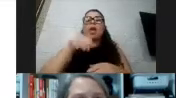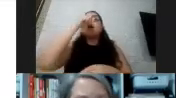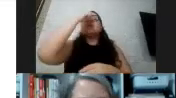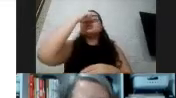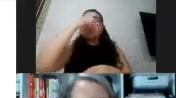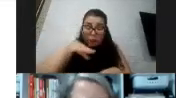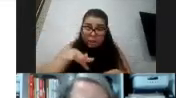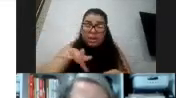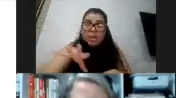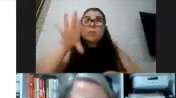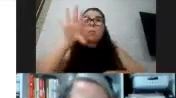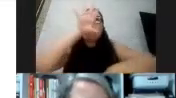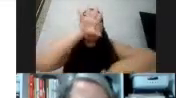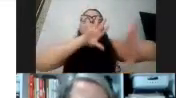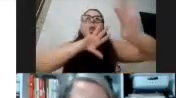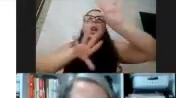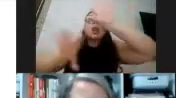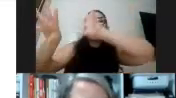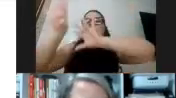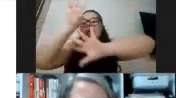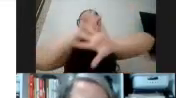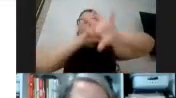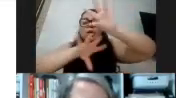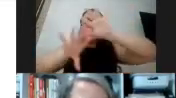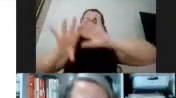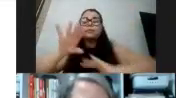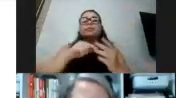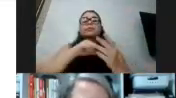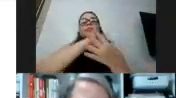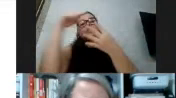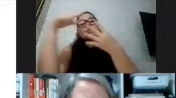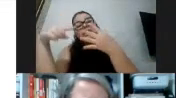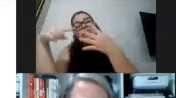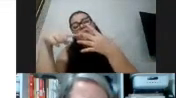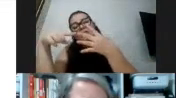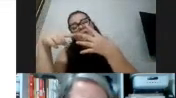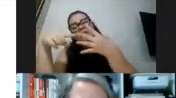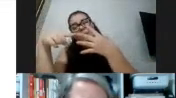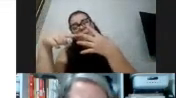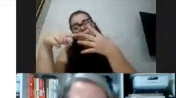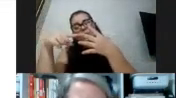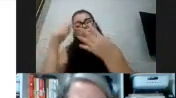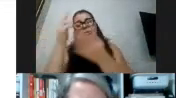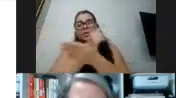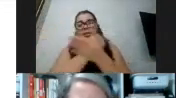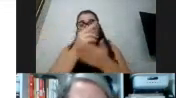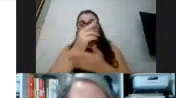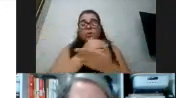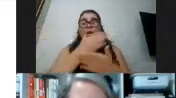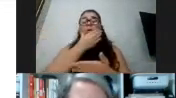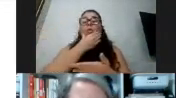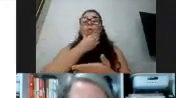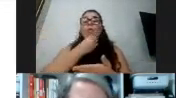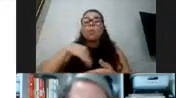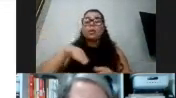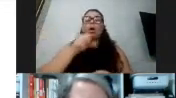partículas virais do coronavírus, a outra figura é um menino tossindo sem